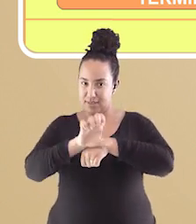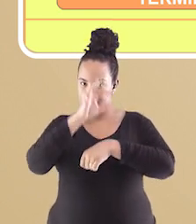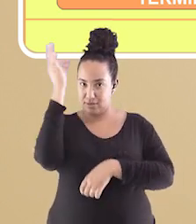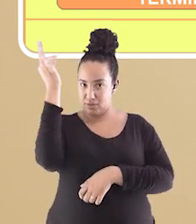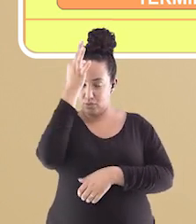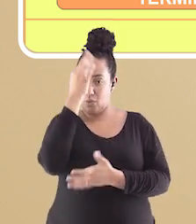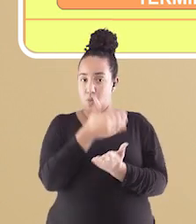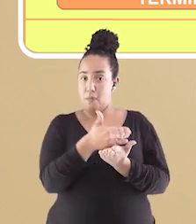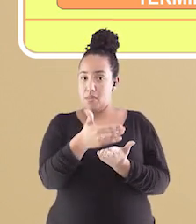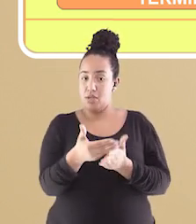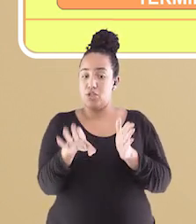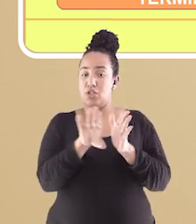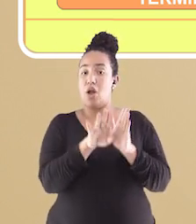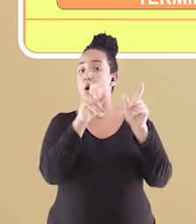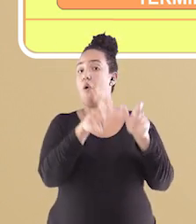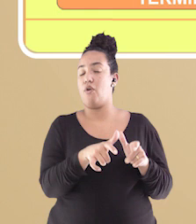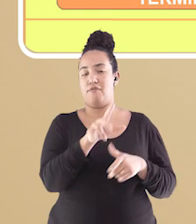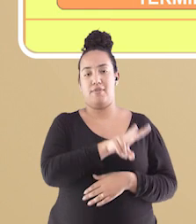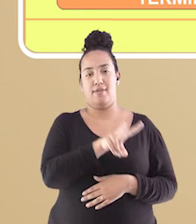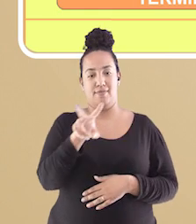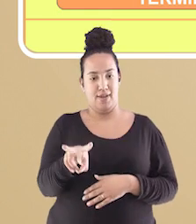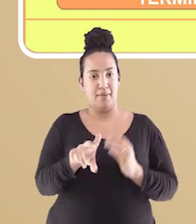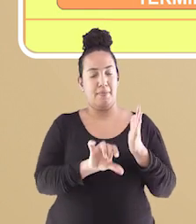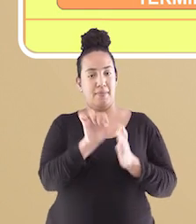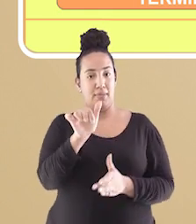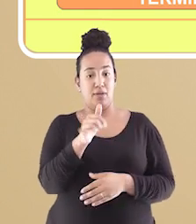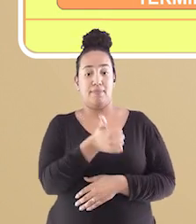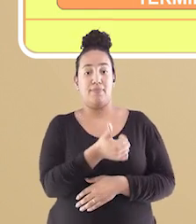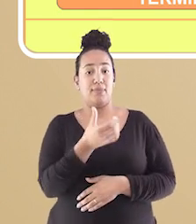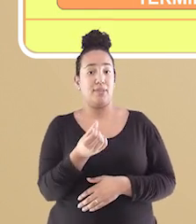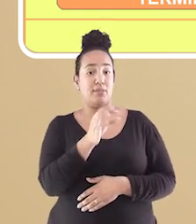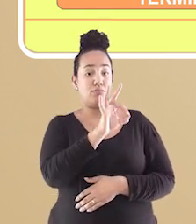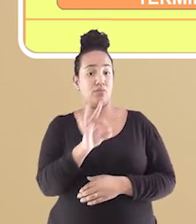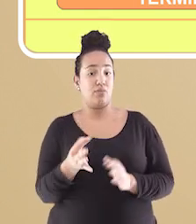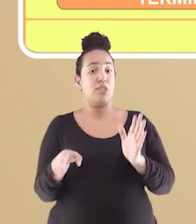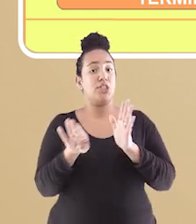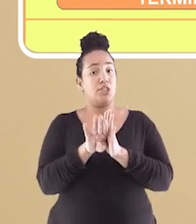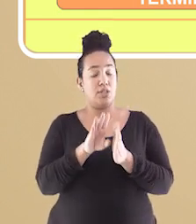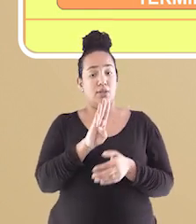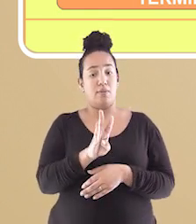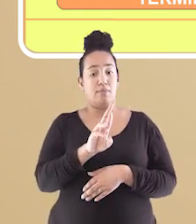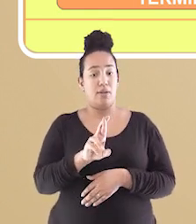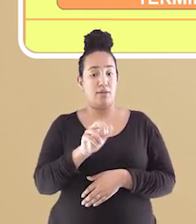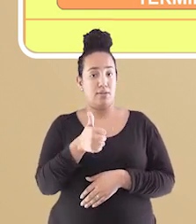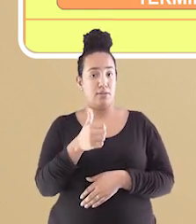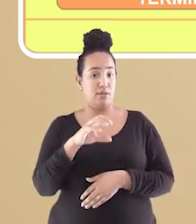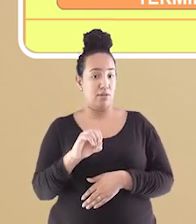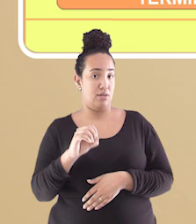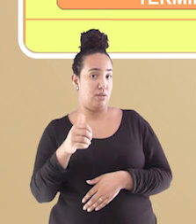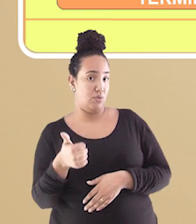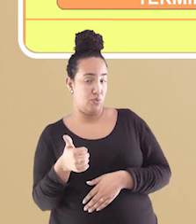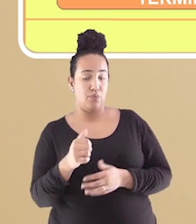estado entram por Vila Velha, sendo que 60% chegam pela BR-101